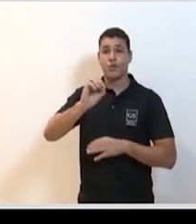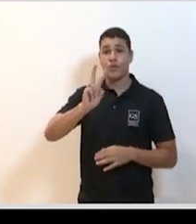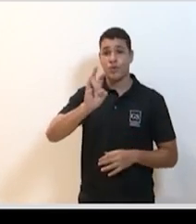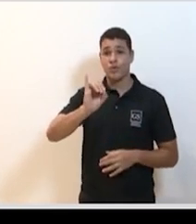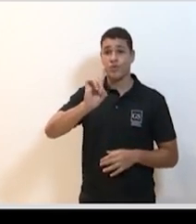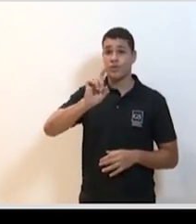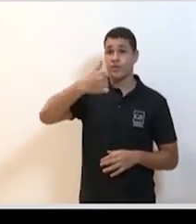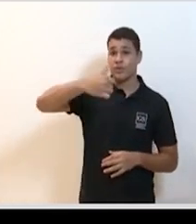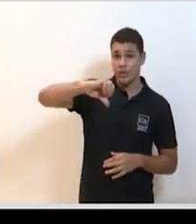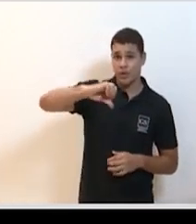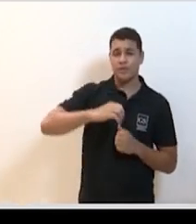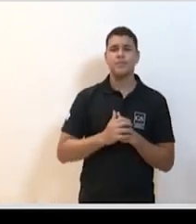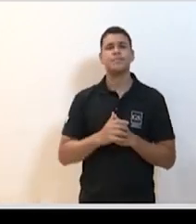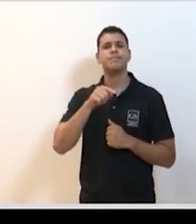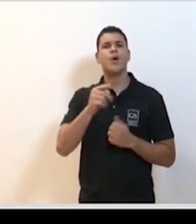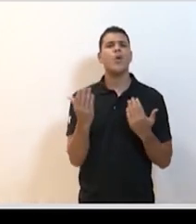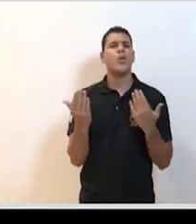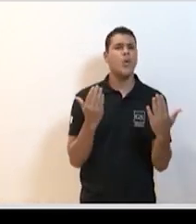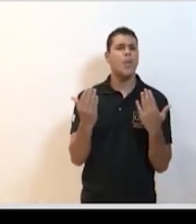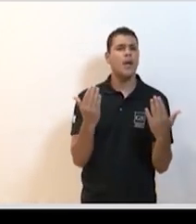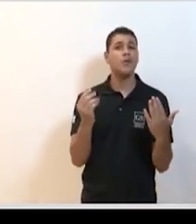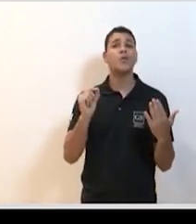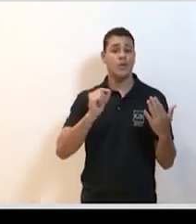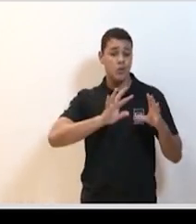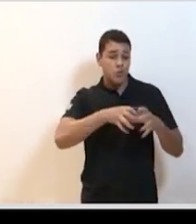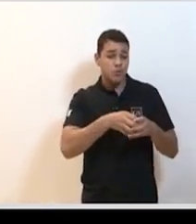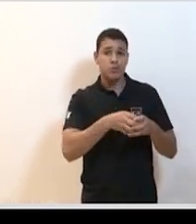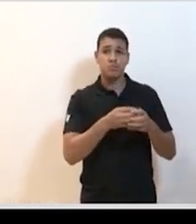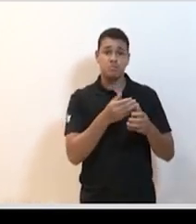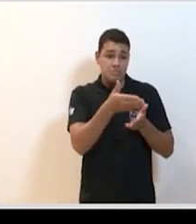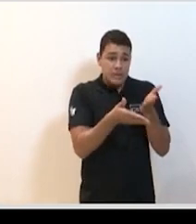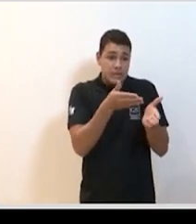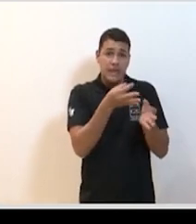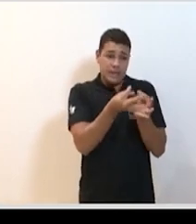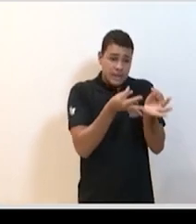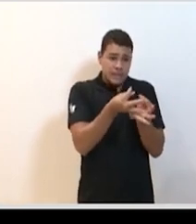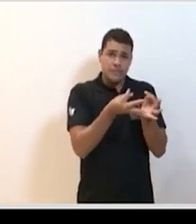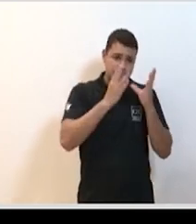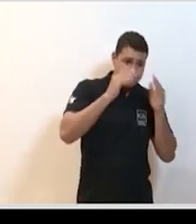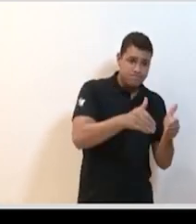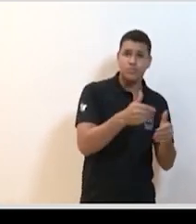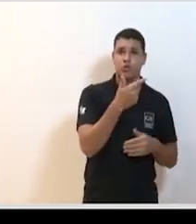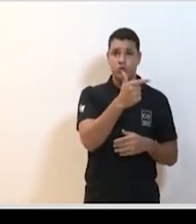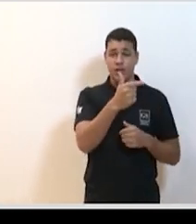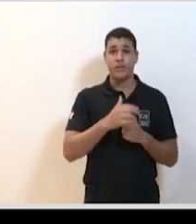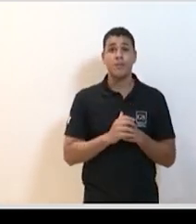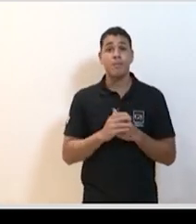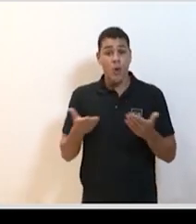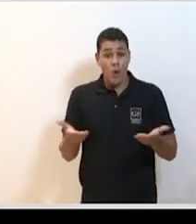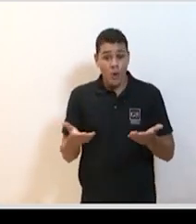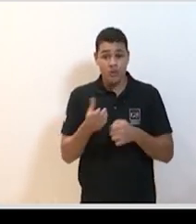afora comparados entre si e contra um grupo que não tem um tratamento específico é importante isso porque hoje não há nenhum tratamento